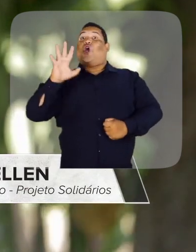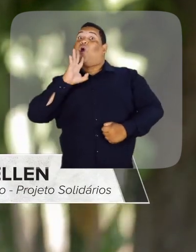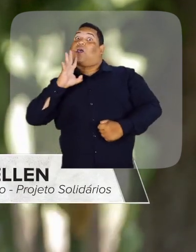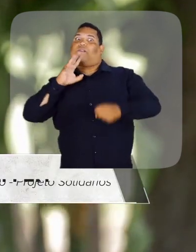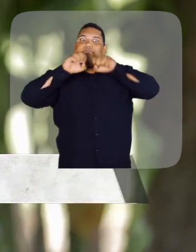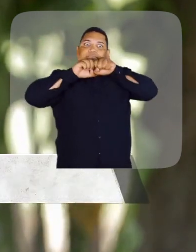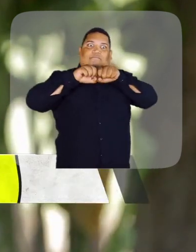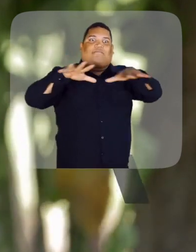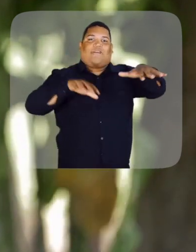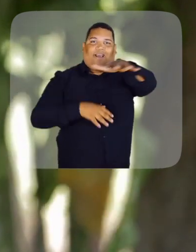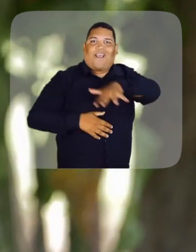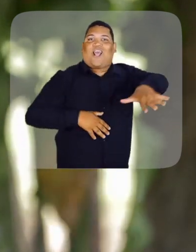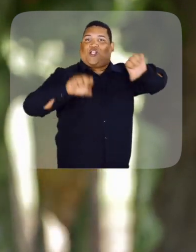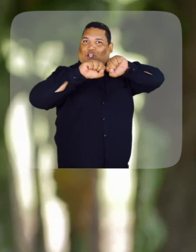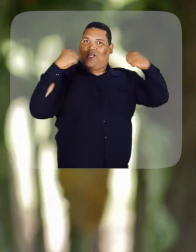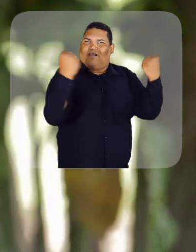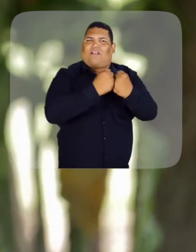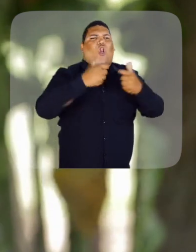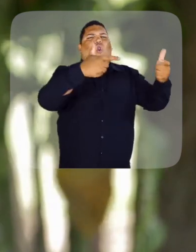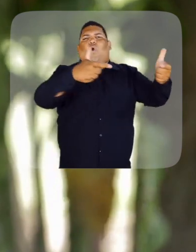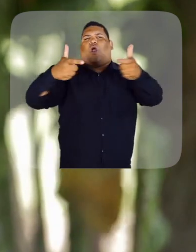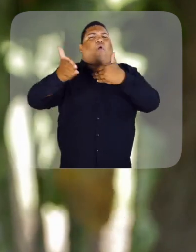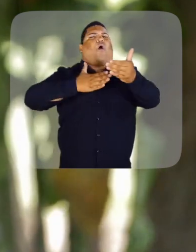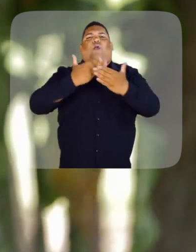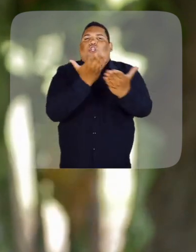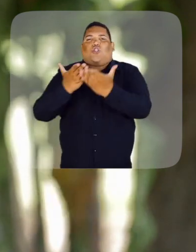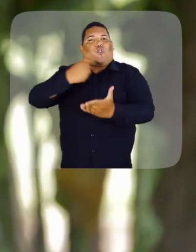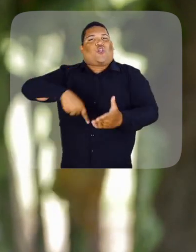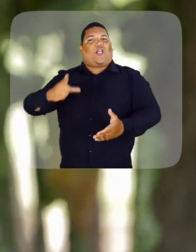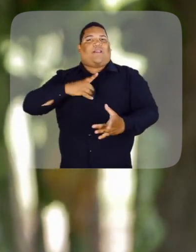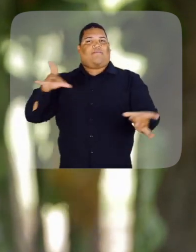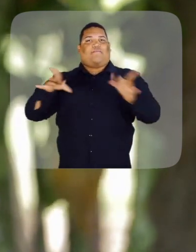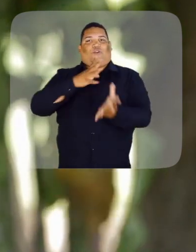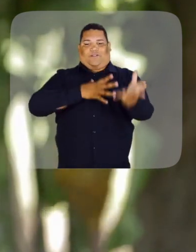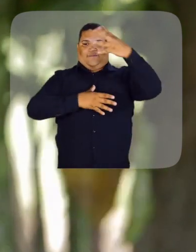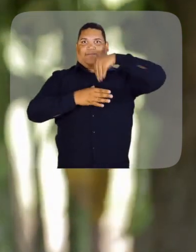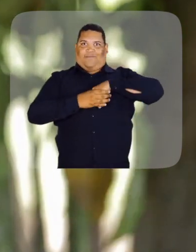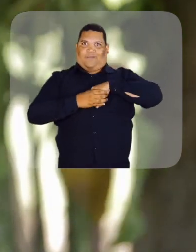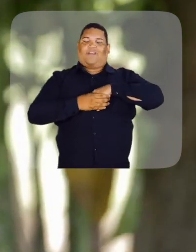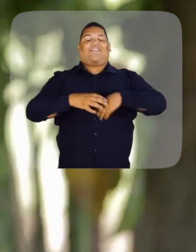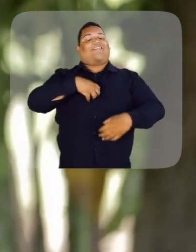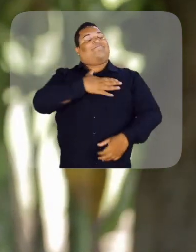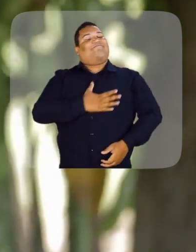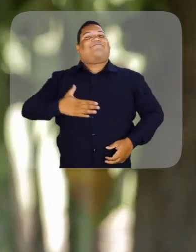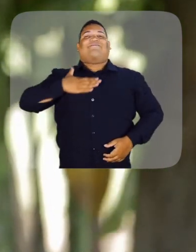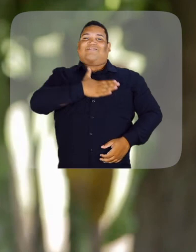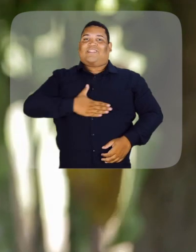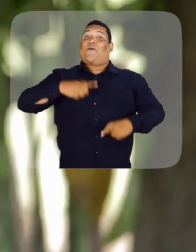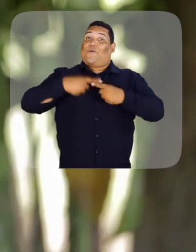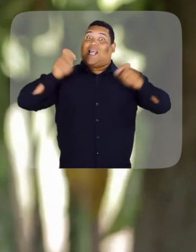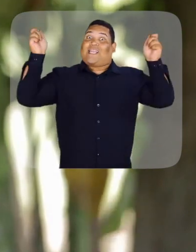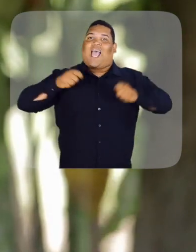que nós possamos levar esse conhecimento a toda a sociedade, independente da área de estudo que nós temos. É muito